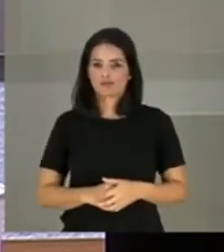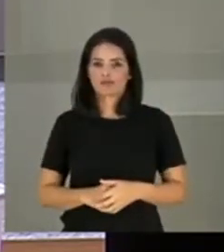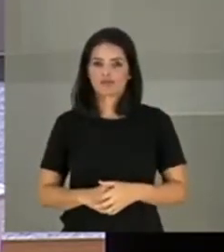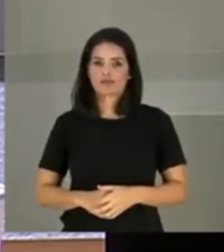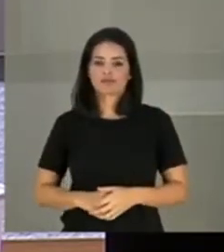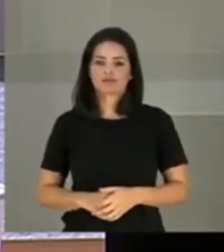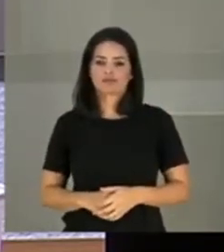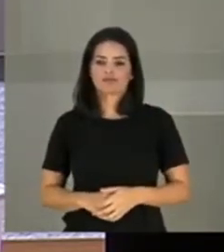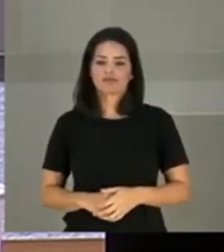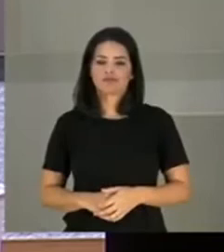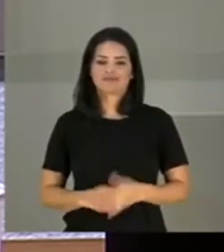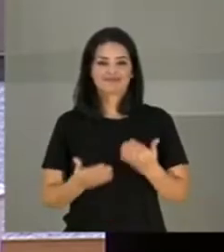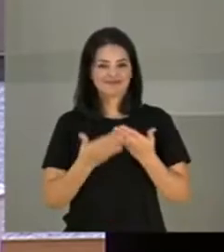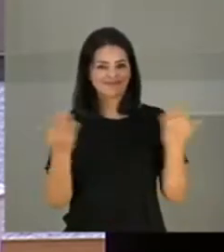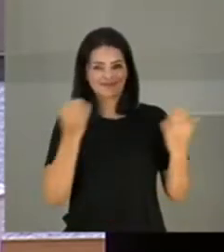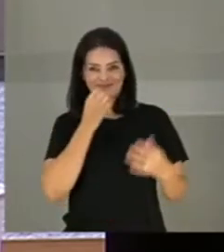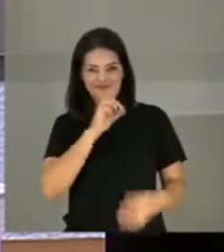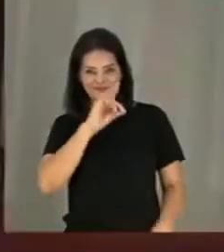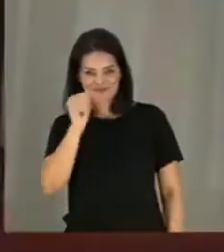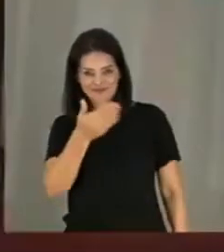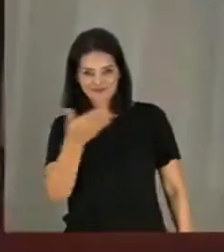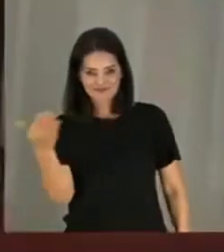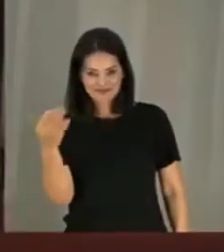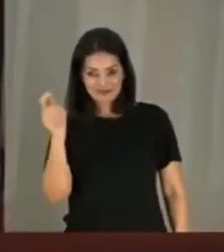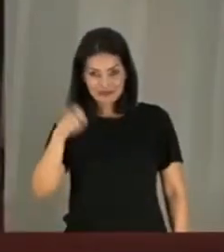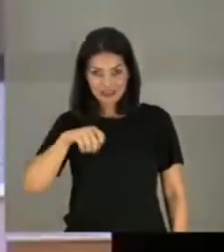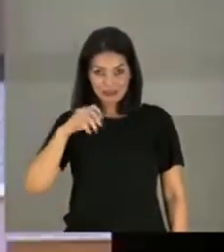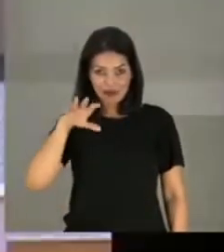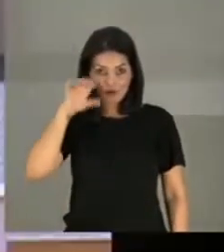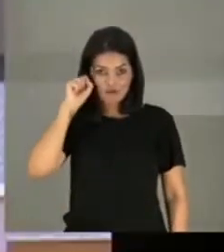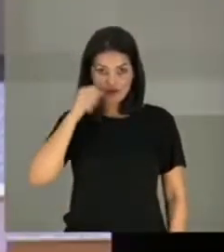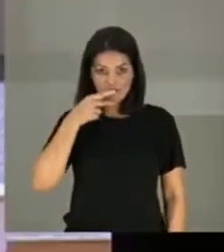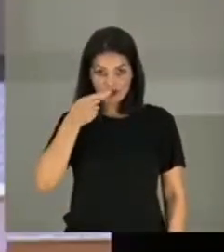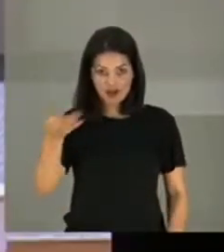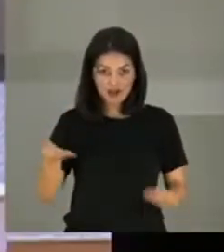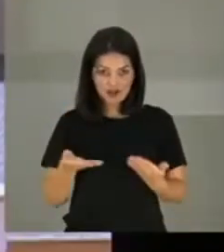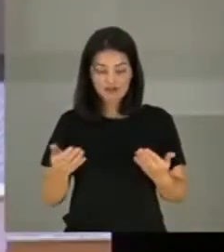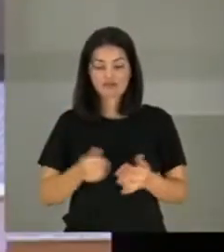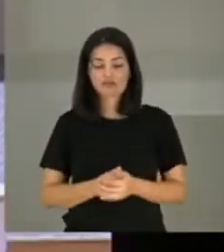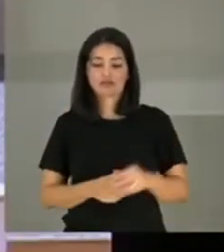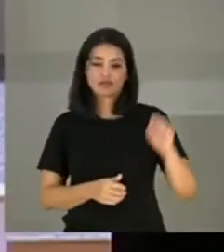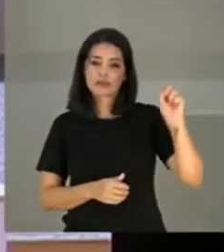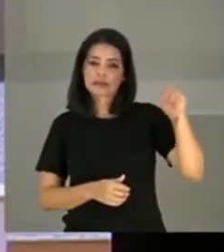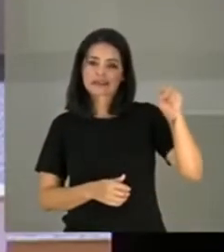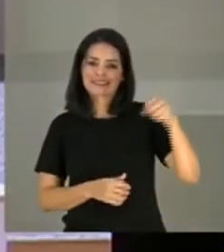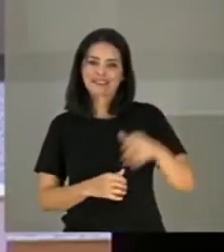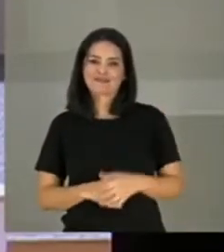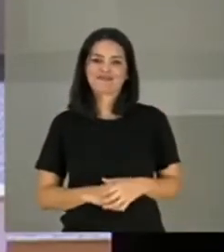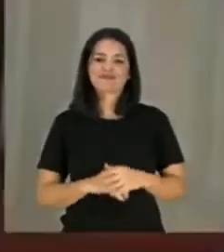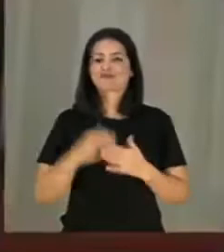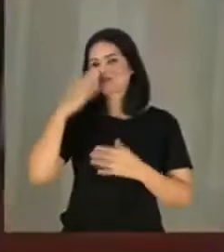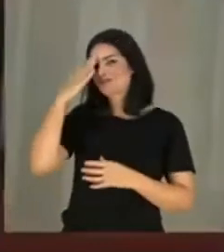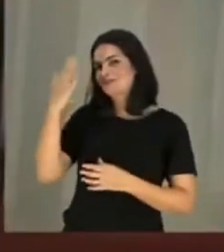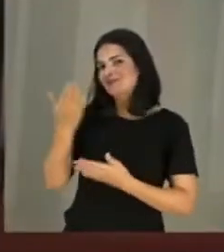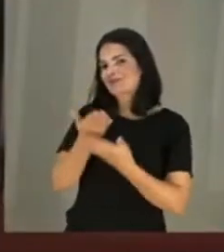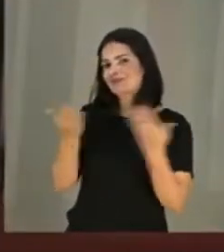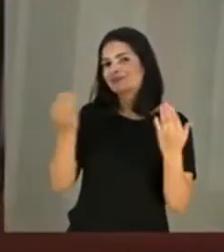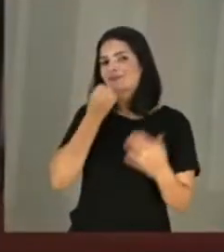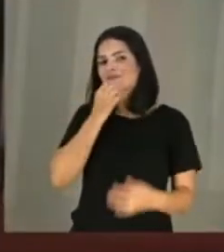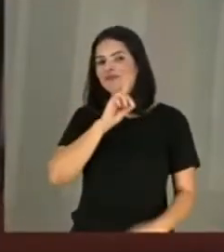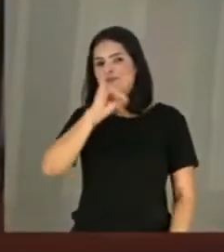Bom dia a todos e todas, me ouvem? Sim, perfeitamente. Obrigado, bom dia senadores,